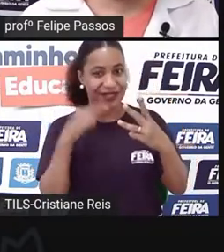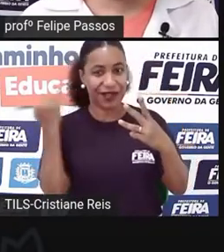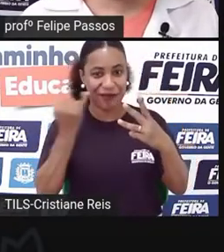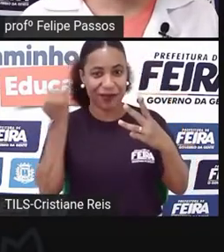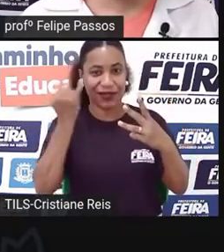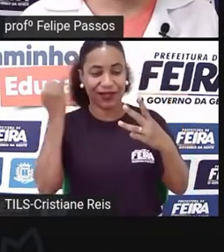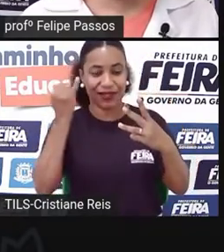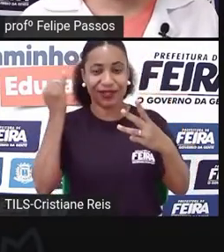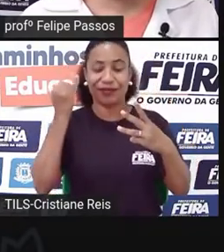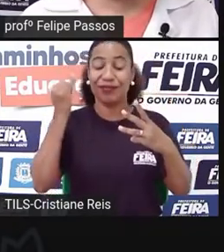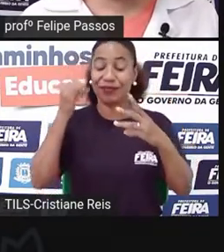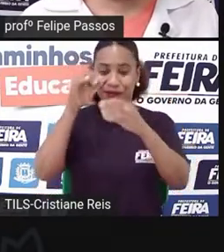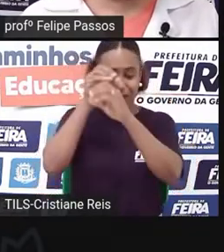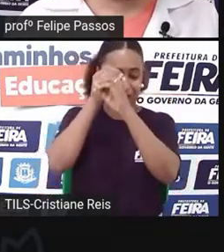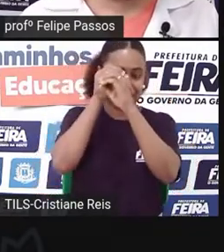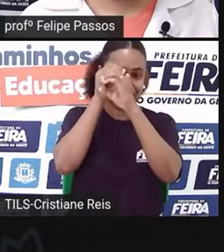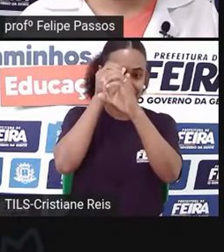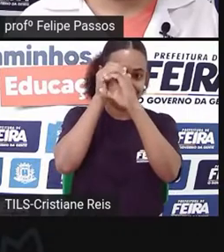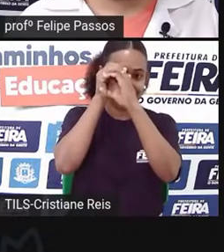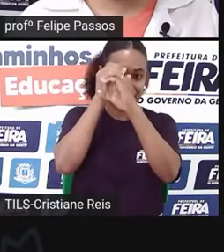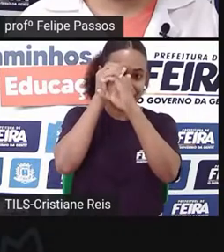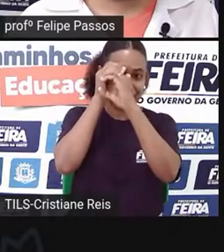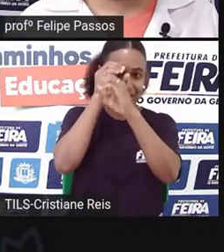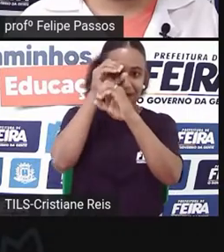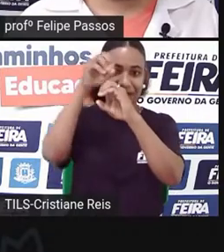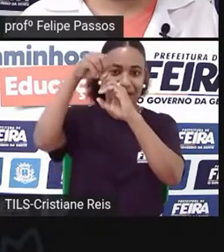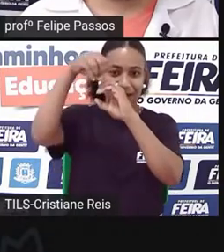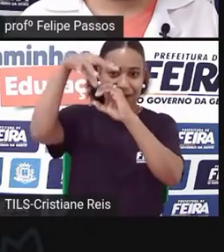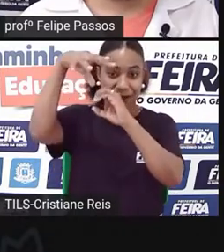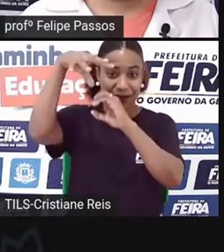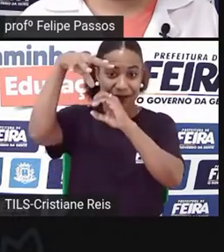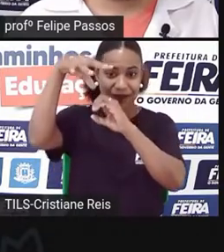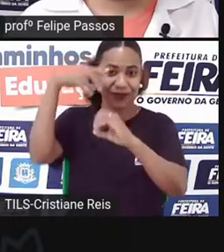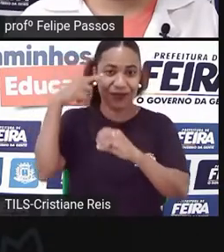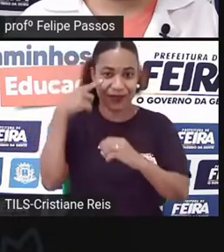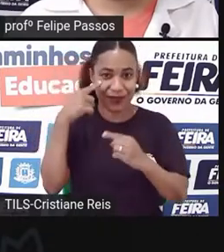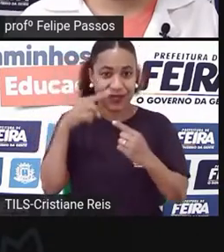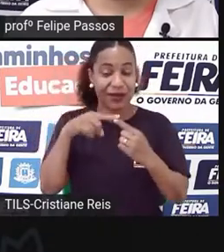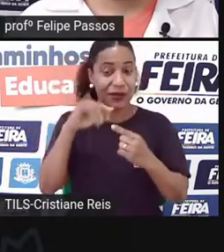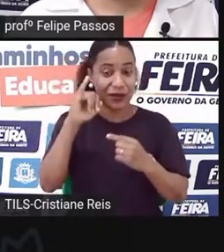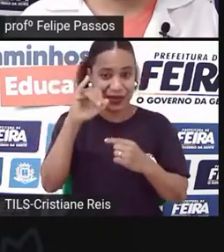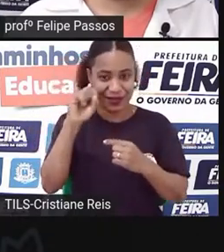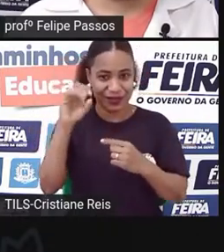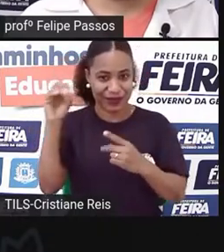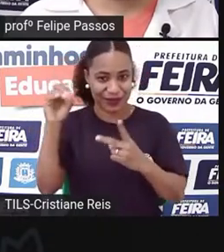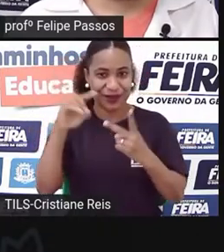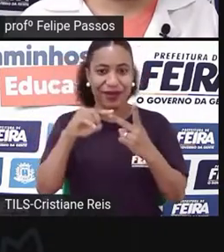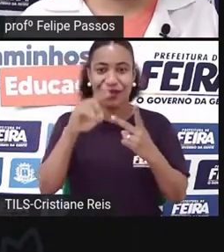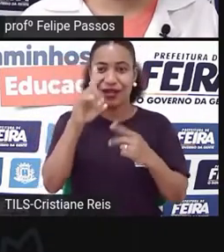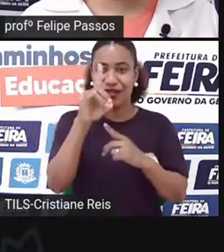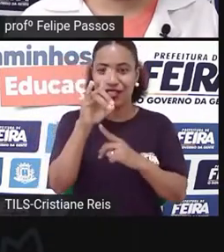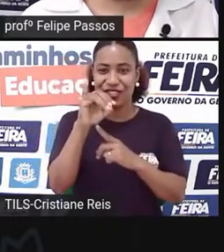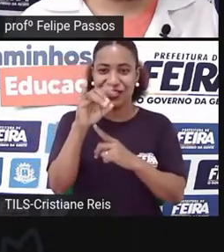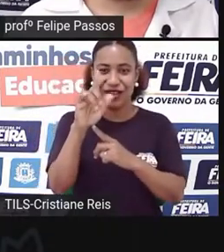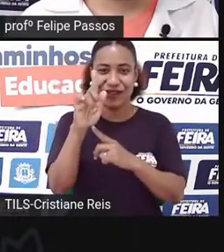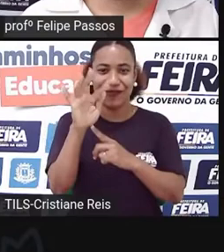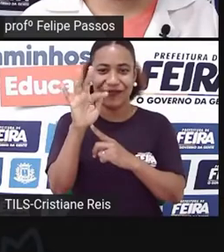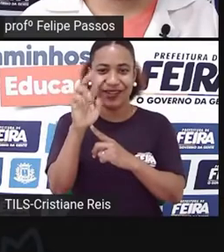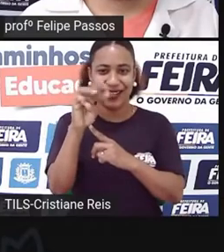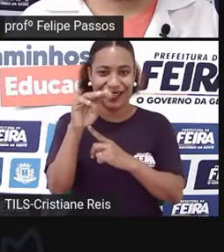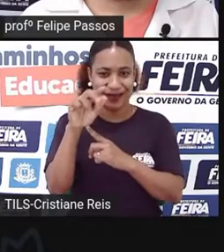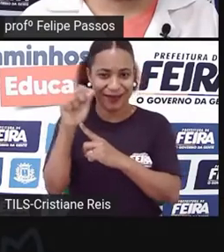luz. Um é o ISO. O outro é o diafragma, que é como se fosse a nossa